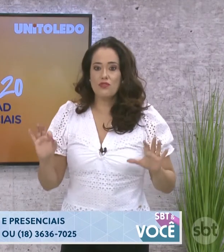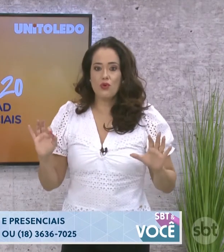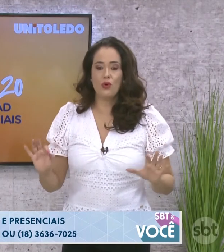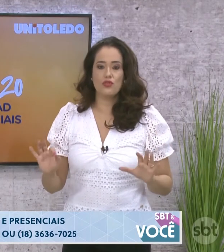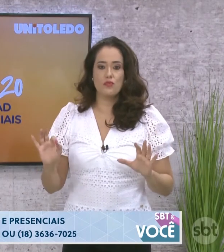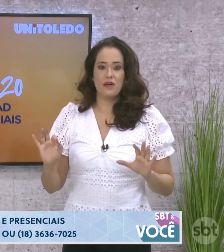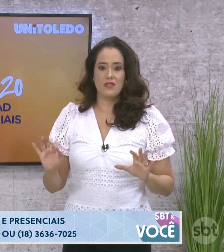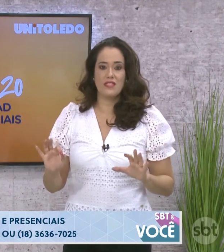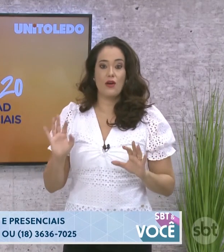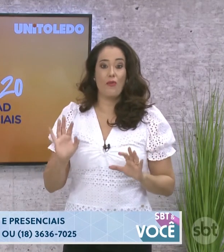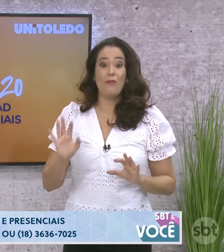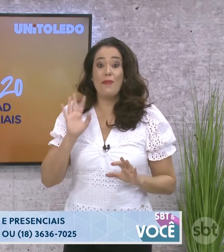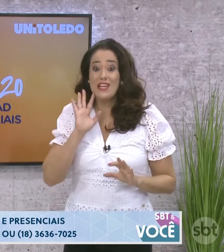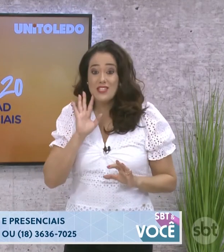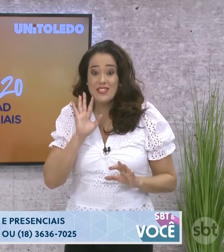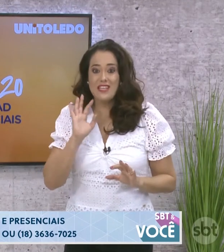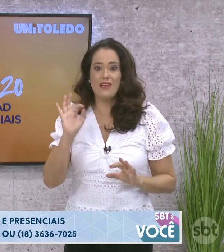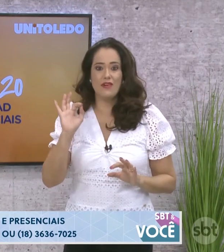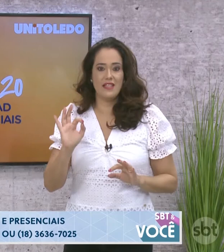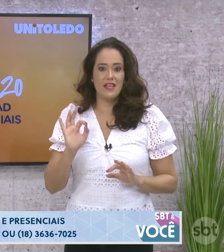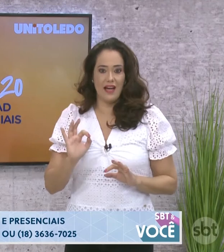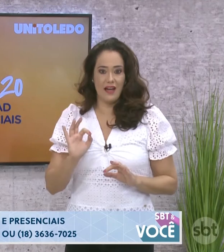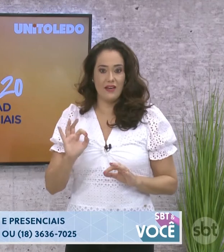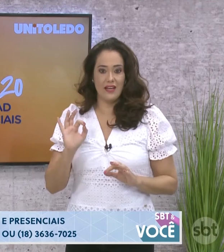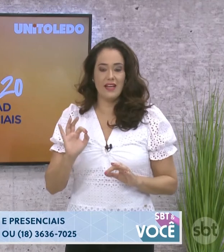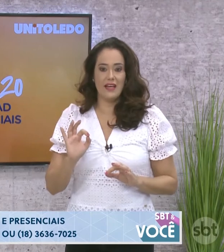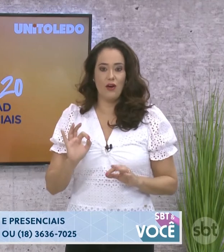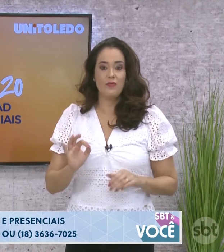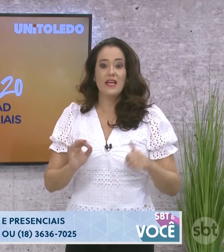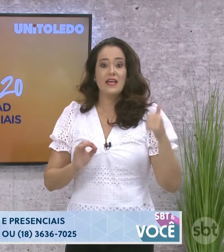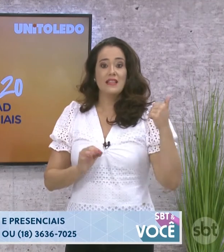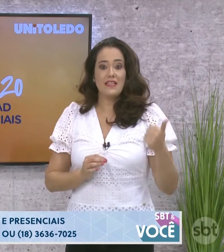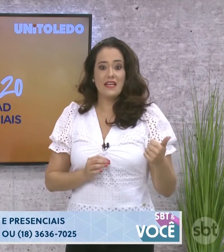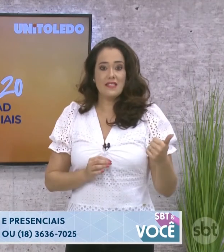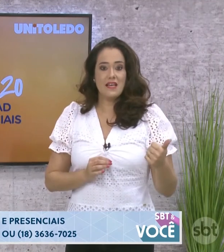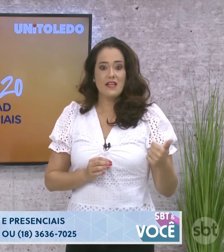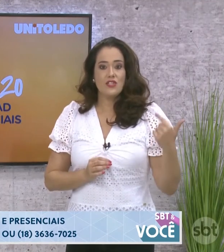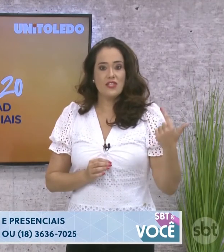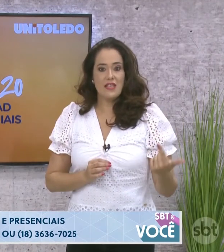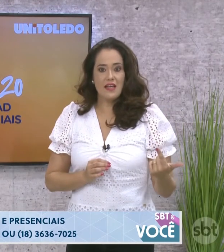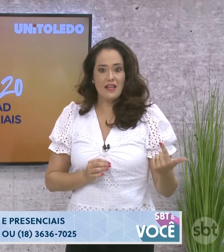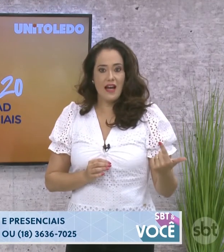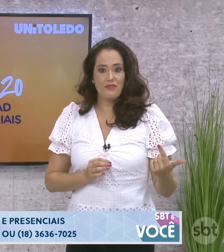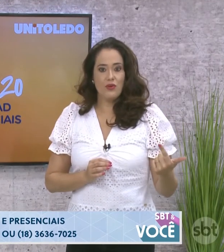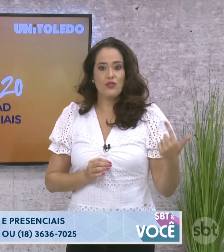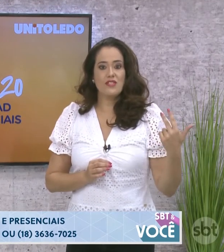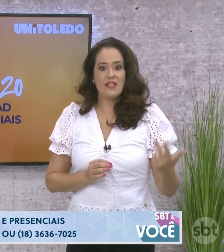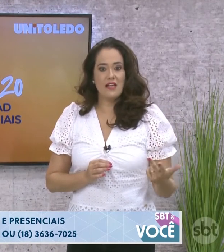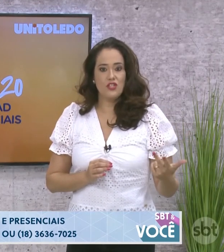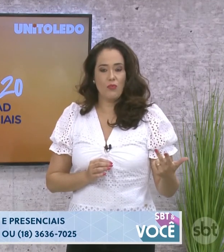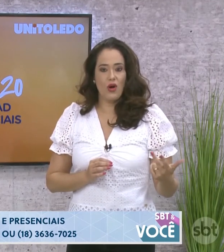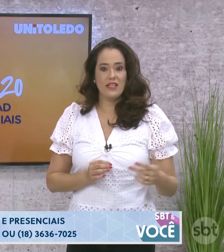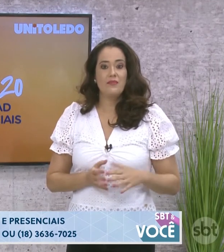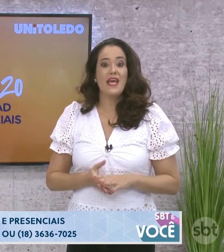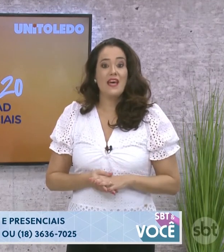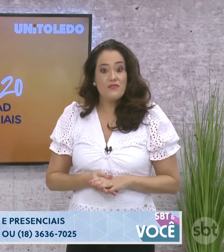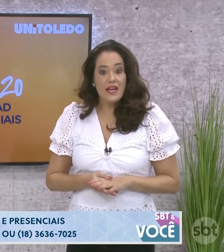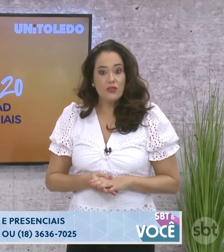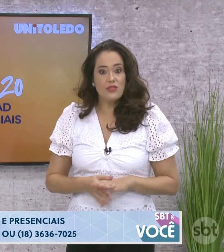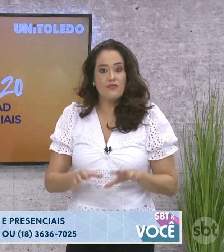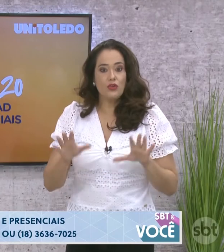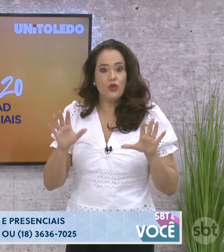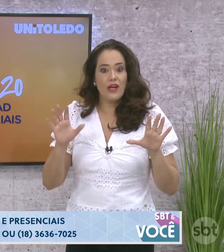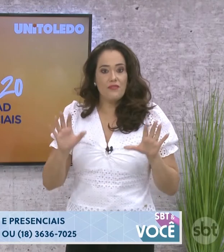novos cursos pra você, como Medicina Veterinária, olha que legal. Tem dança, Design Gráfico, Design de Moda,